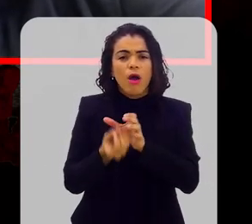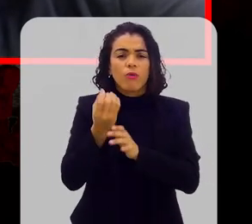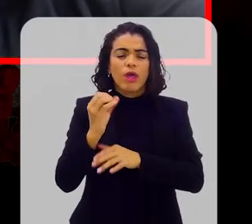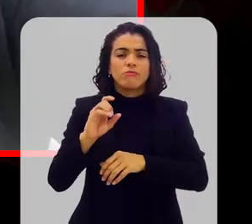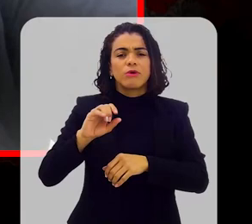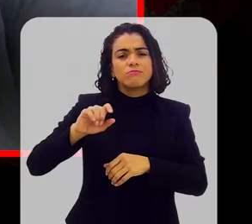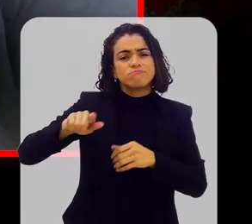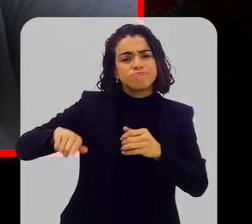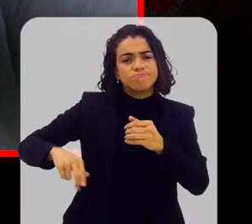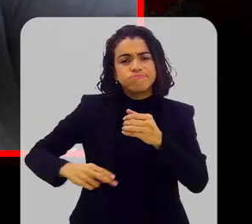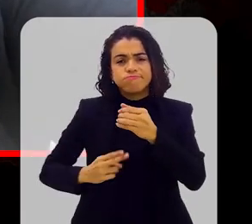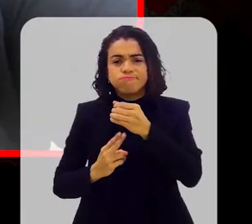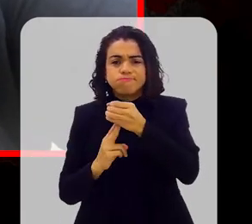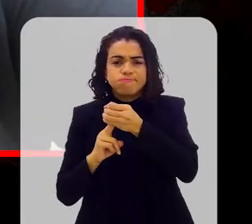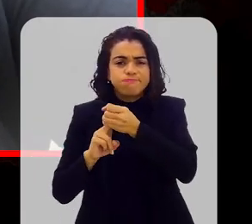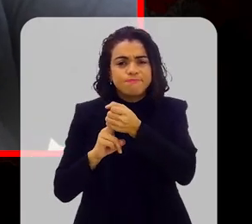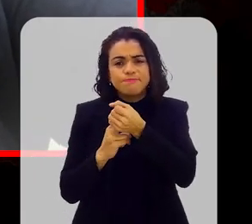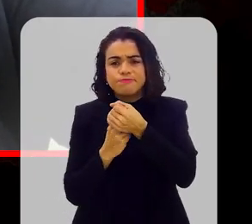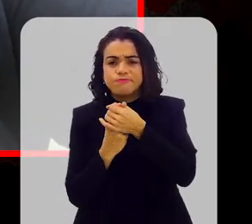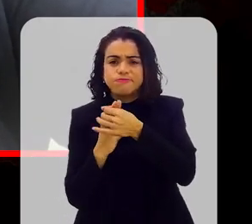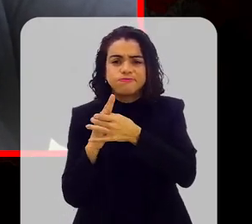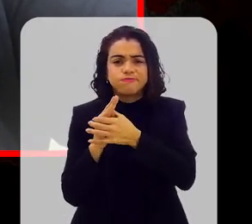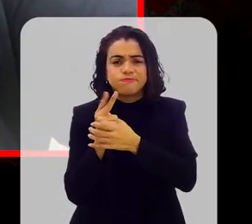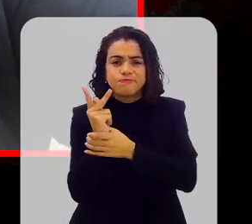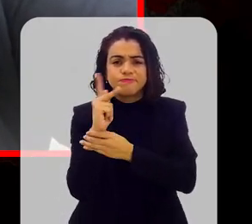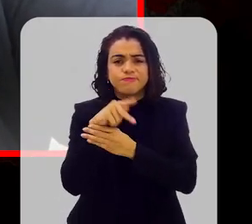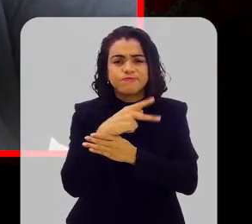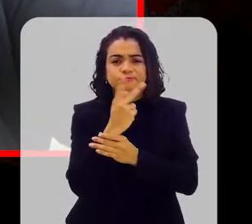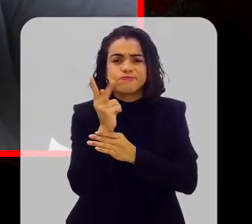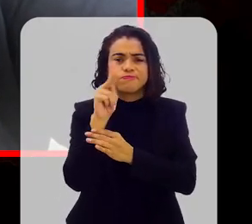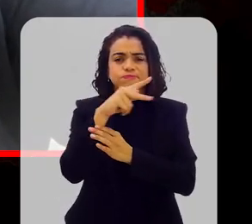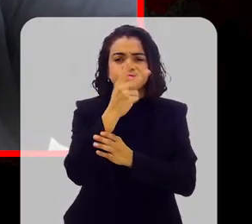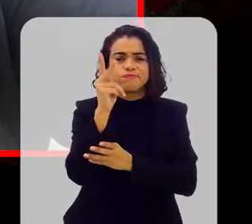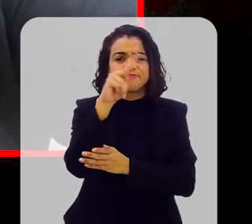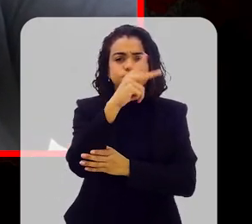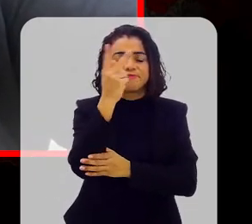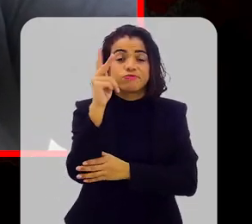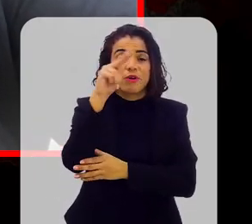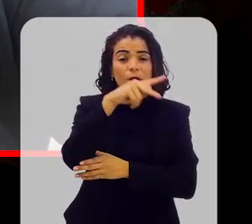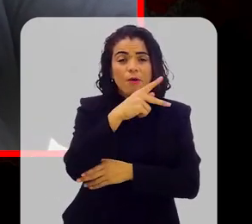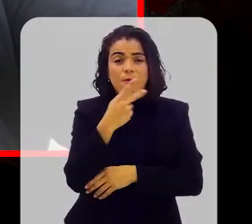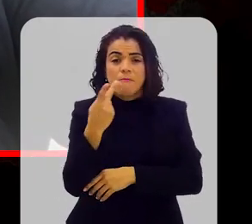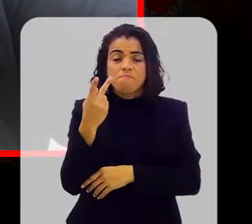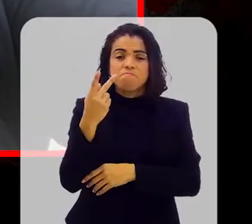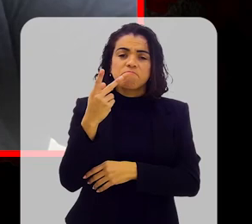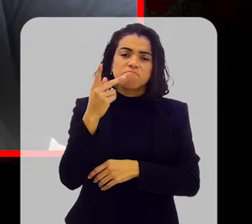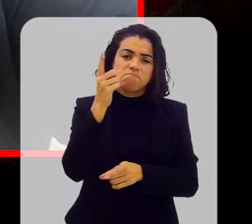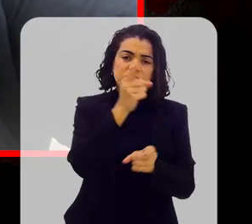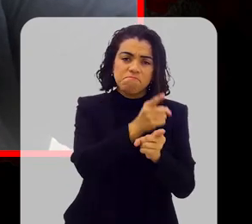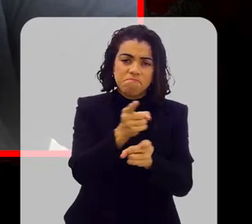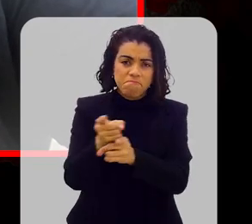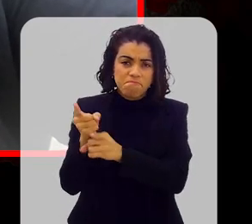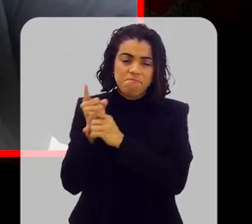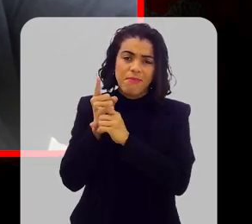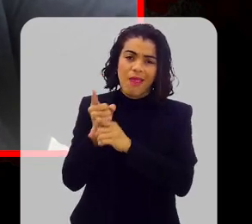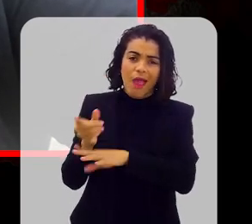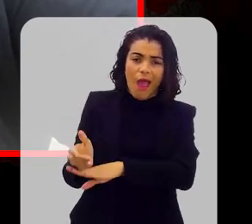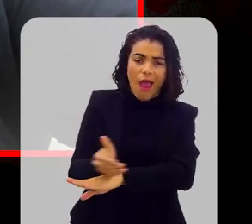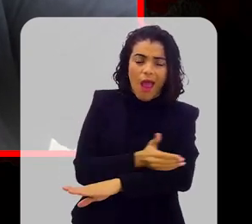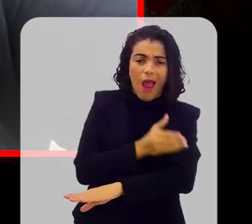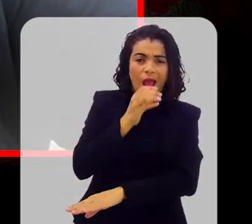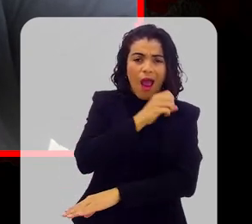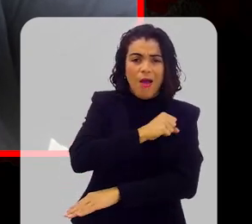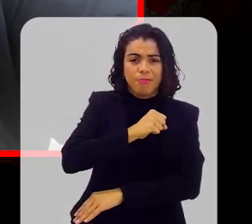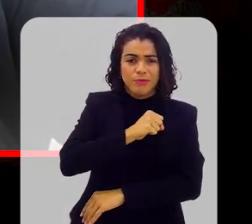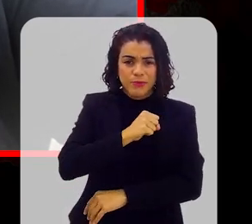colunoscopia na população, mesmo na população assintomática, sem sintoma nenhum, para tentar detectar